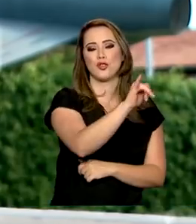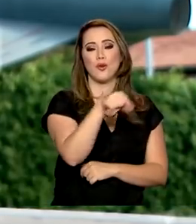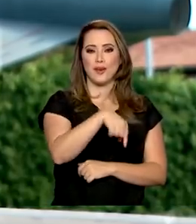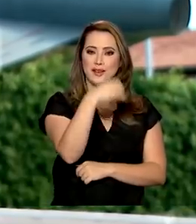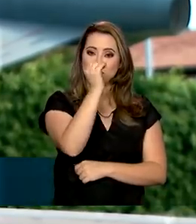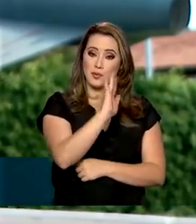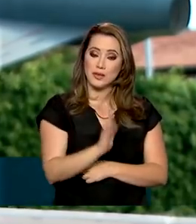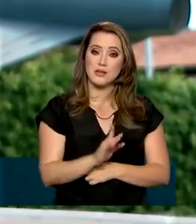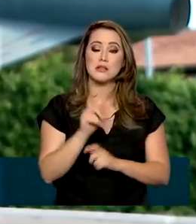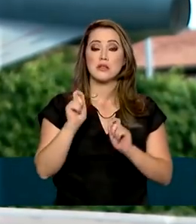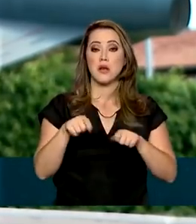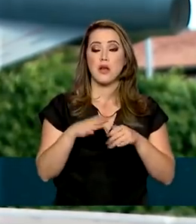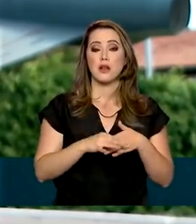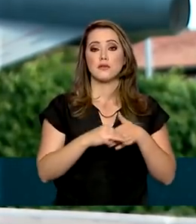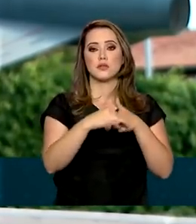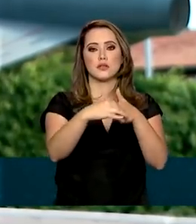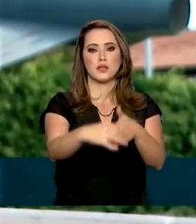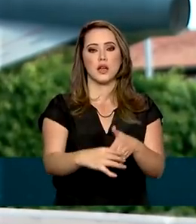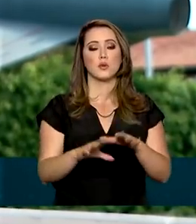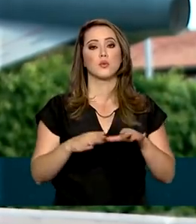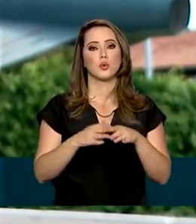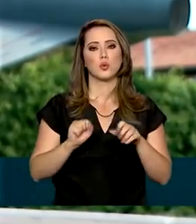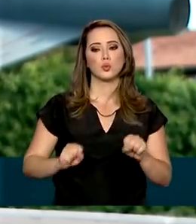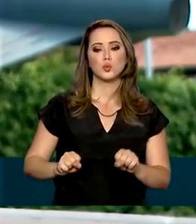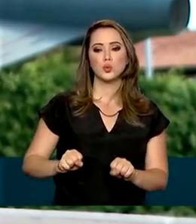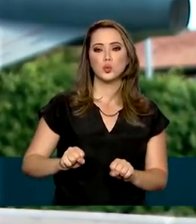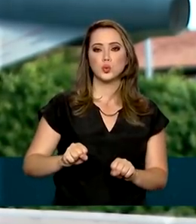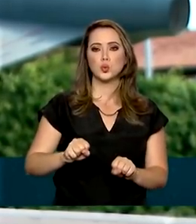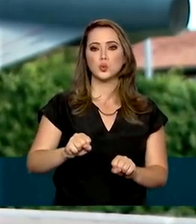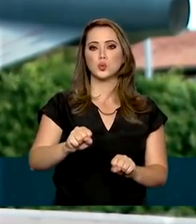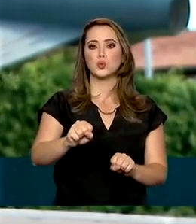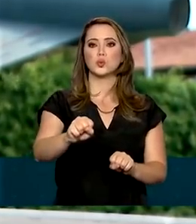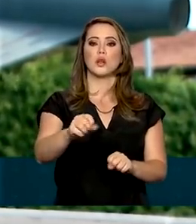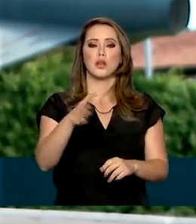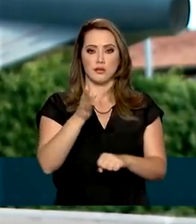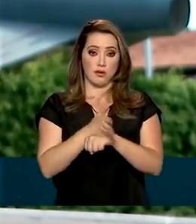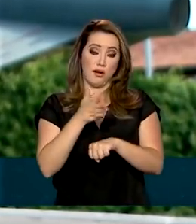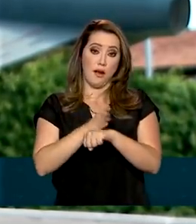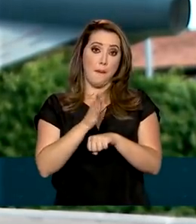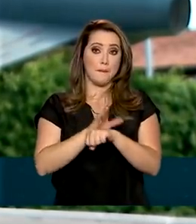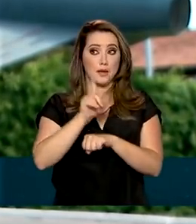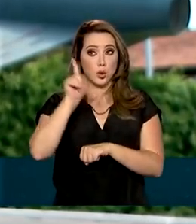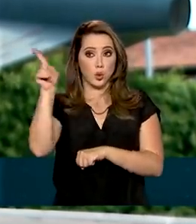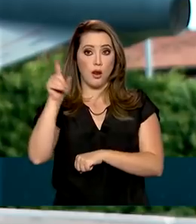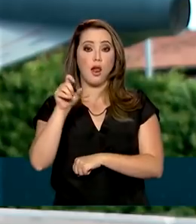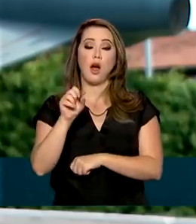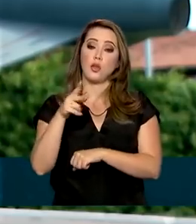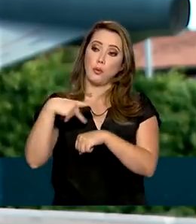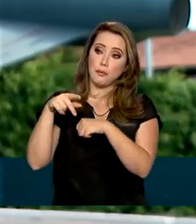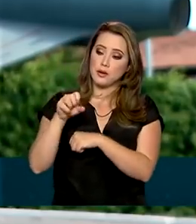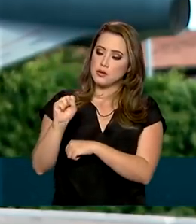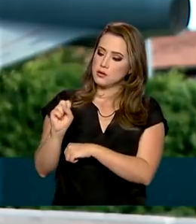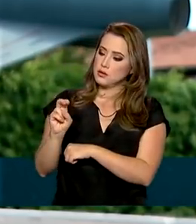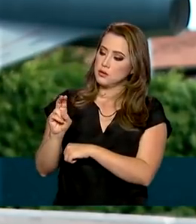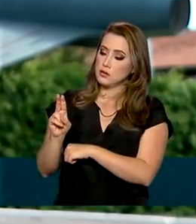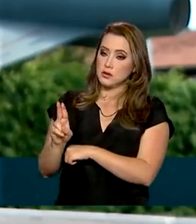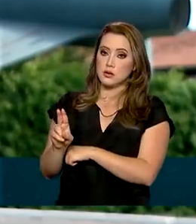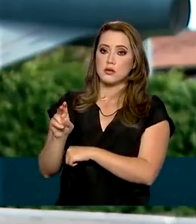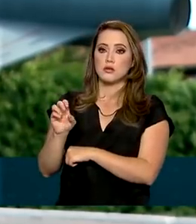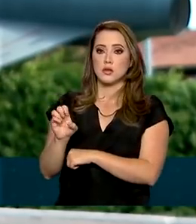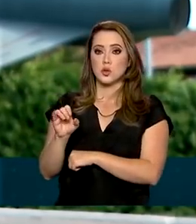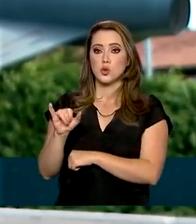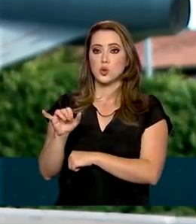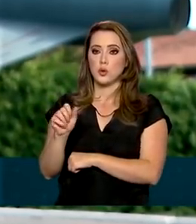brasileiro. Elas foram conduzidas por pilotos da Força Aérea que receberam treinamento na Suécia. Antes da decolagem,